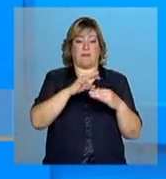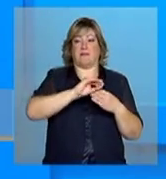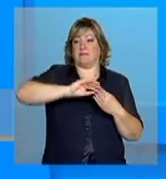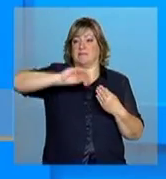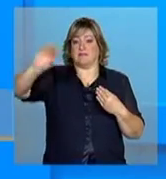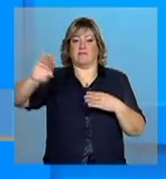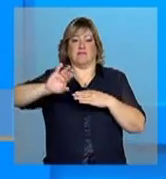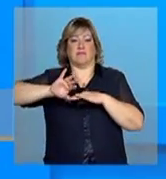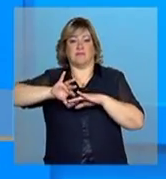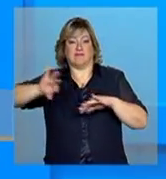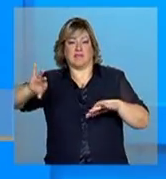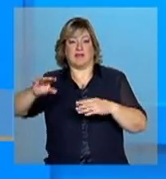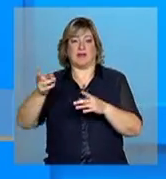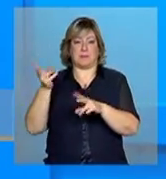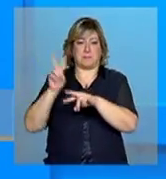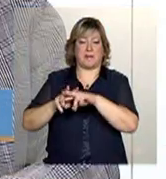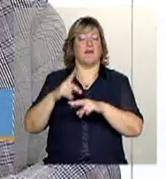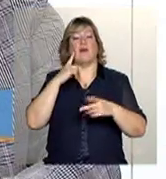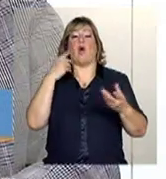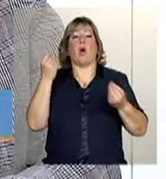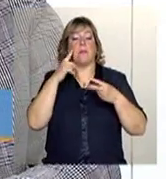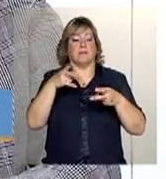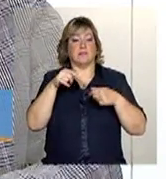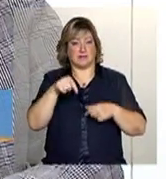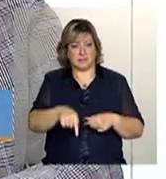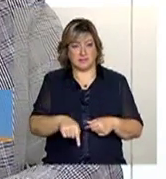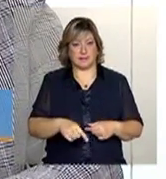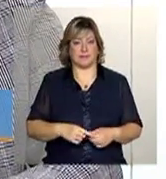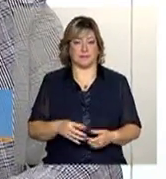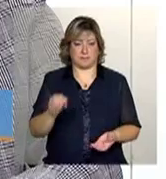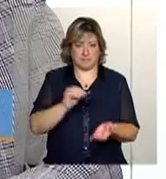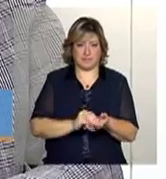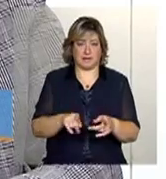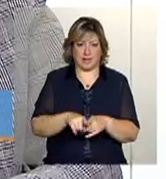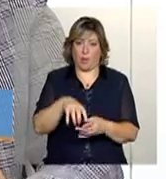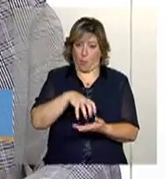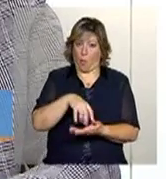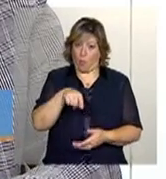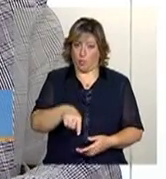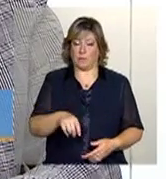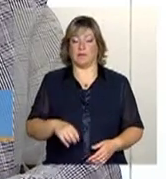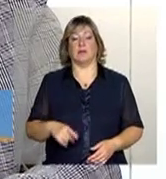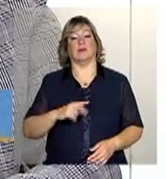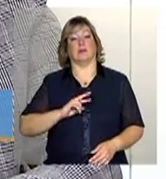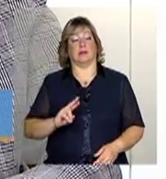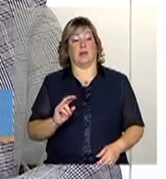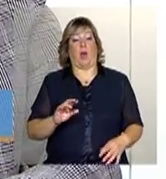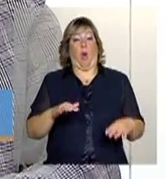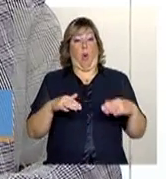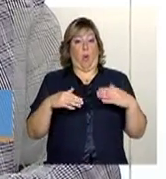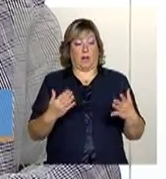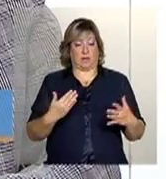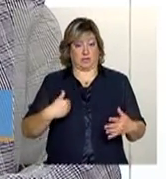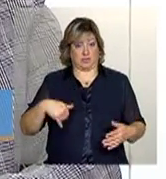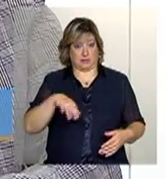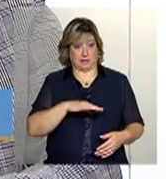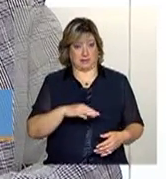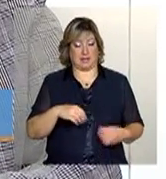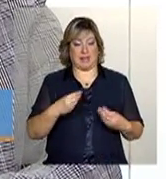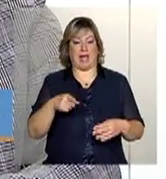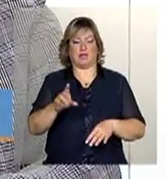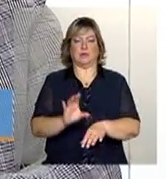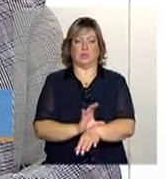pessoas do sistema carcerário? É, eu acho que a Gabriel tocou num ponto bastante importante, né? Quando a gente dá essa capacitação, quando a gente conversa, né,